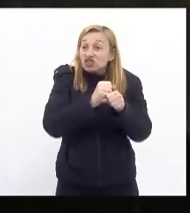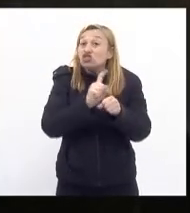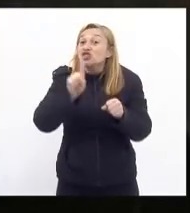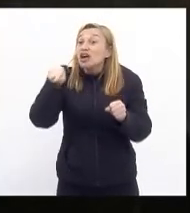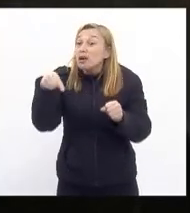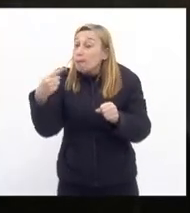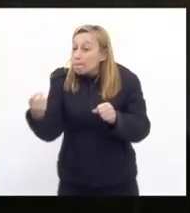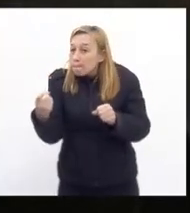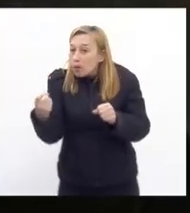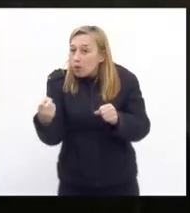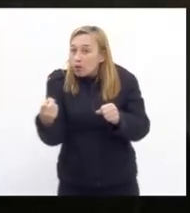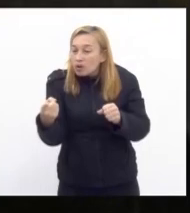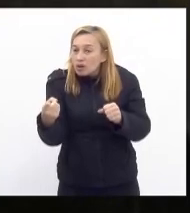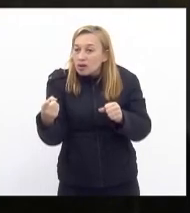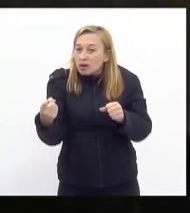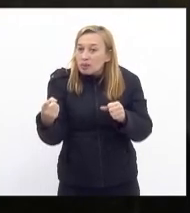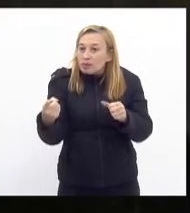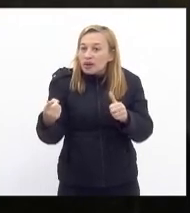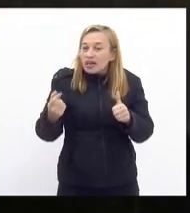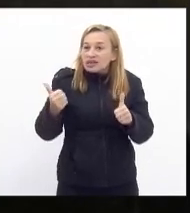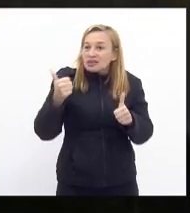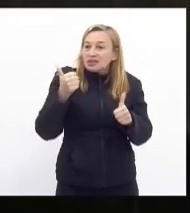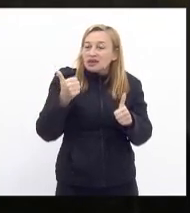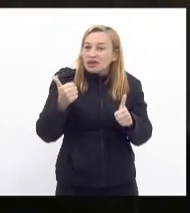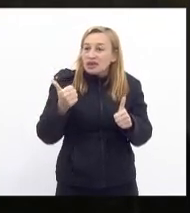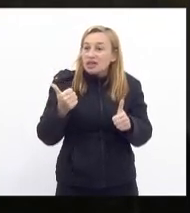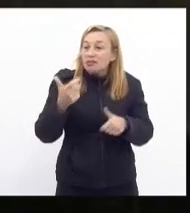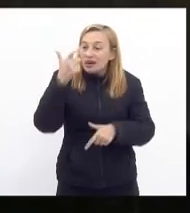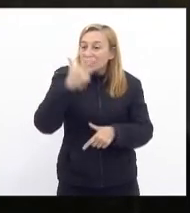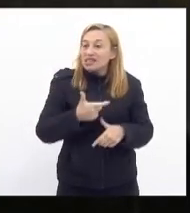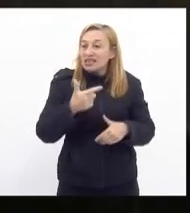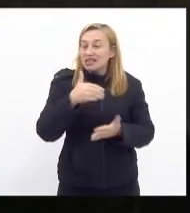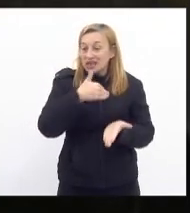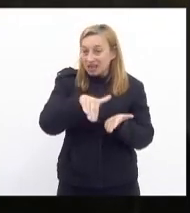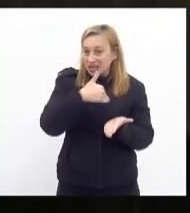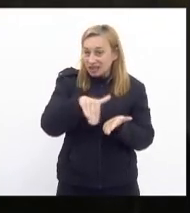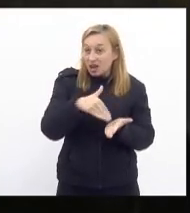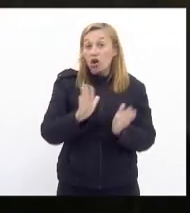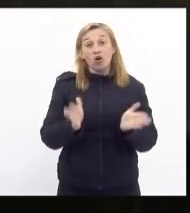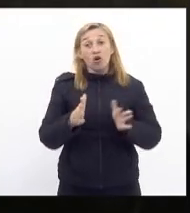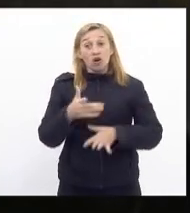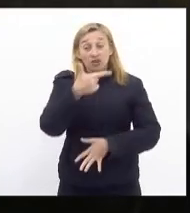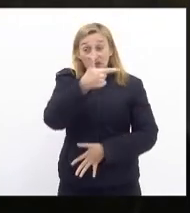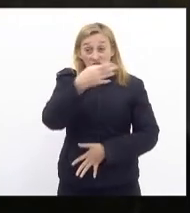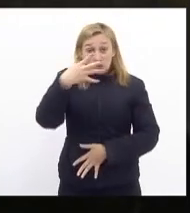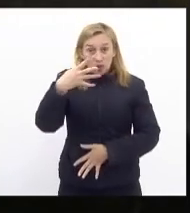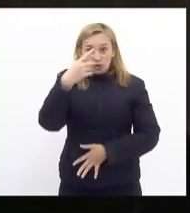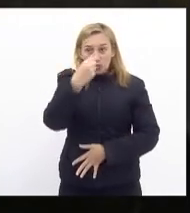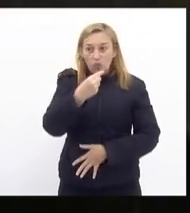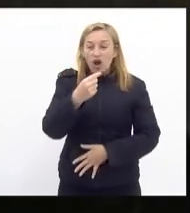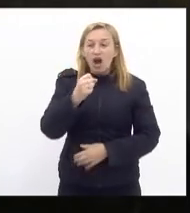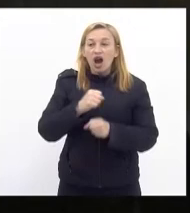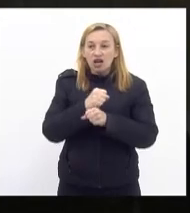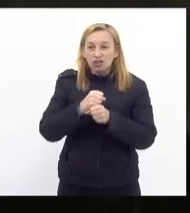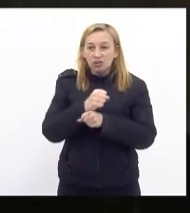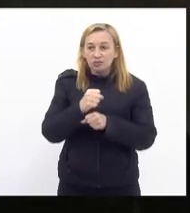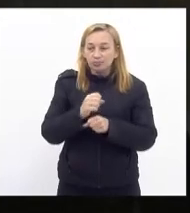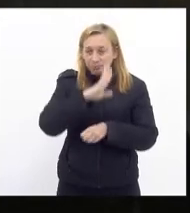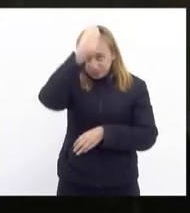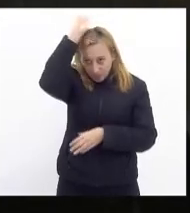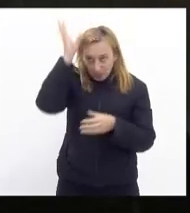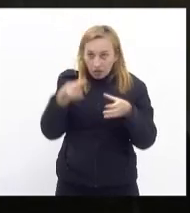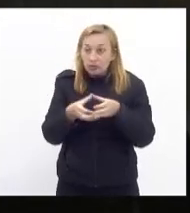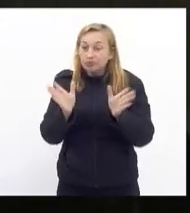para ser promovido e ser secretário aí ou seja o cara tem 24 anos de bombeiro tá hoje ele é